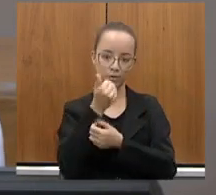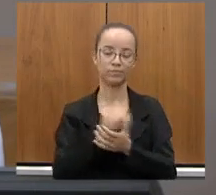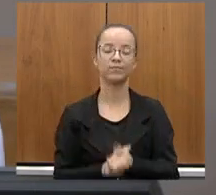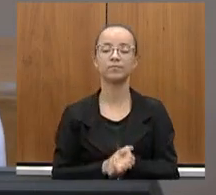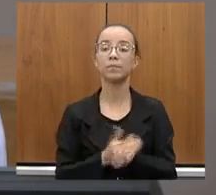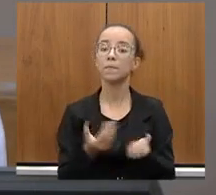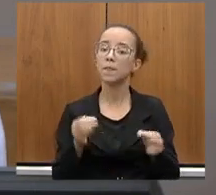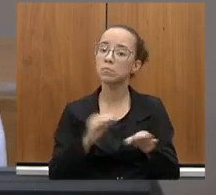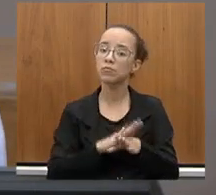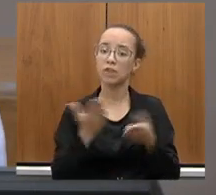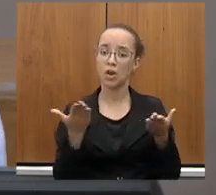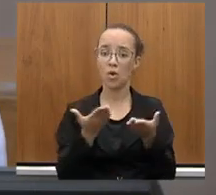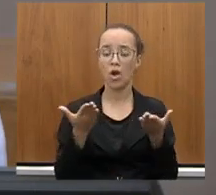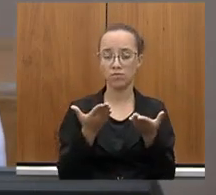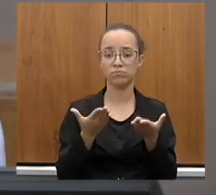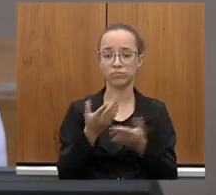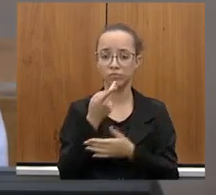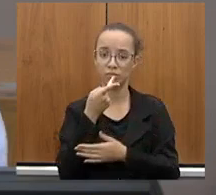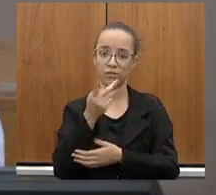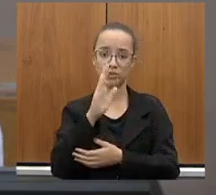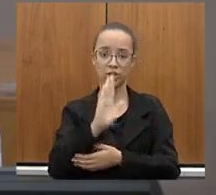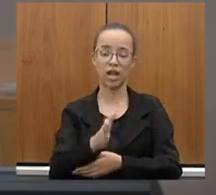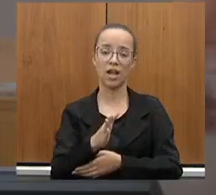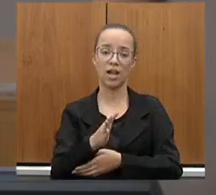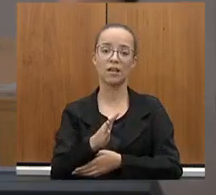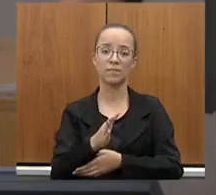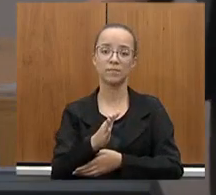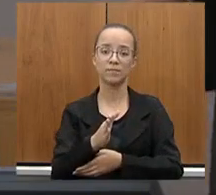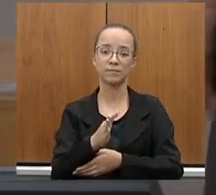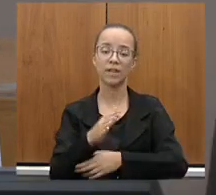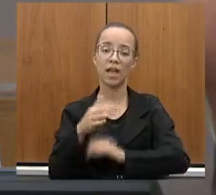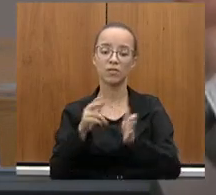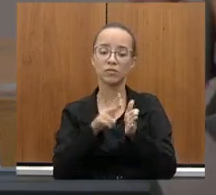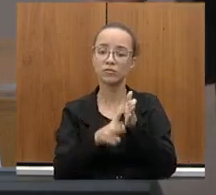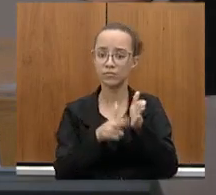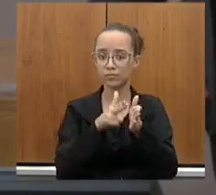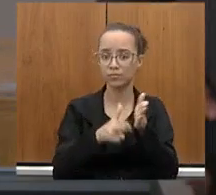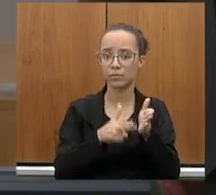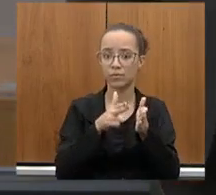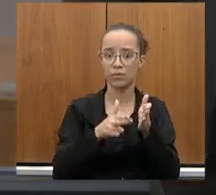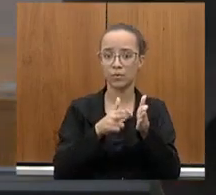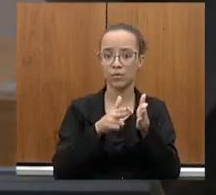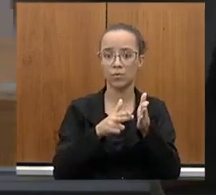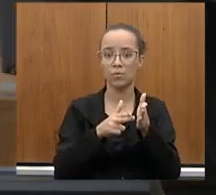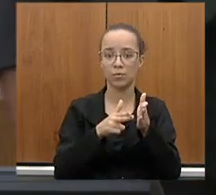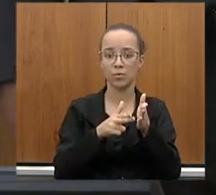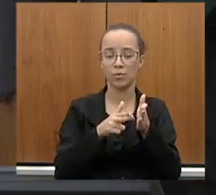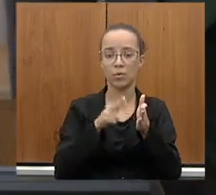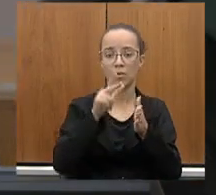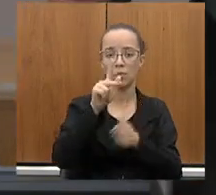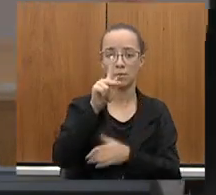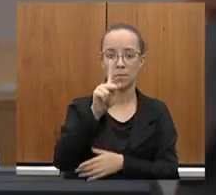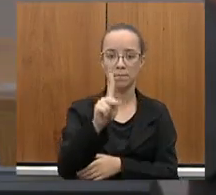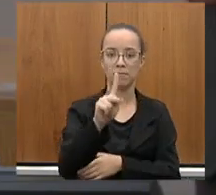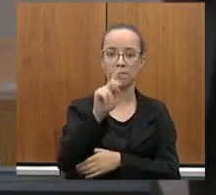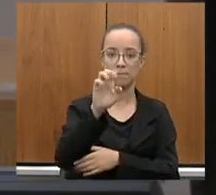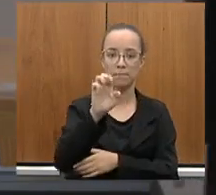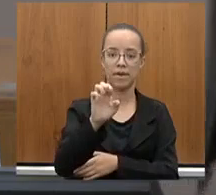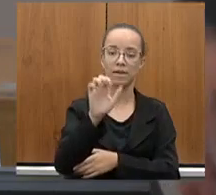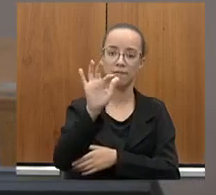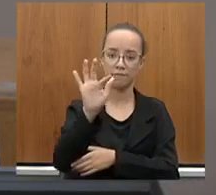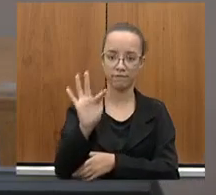fim, aqui, João, como eu mencionei, as ferrovias, o PEF, o Plano Estratégico Ferroviário, foi o